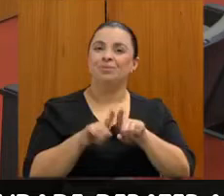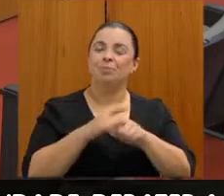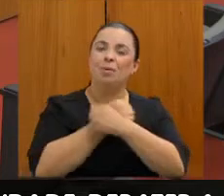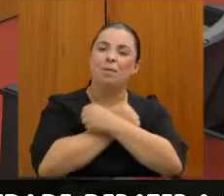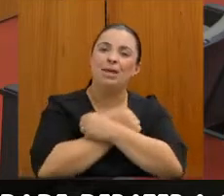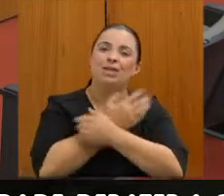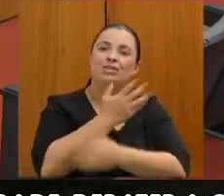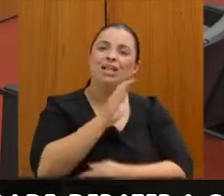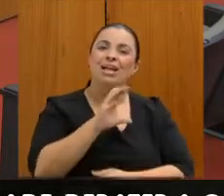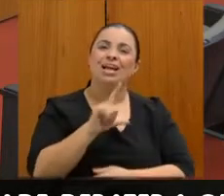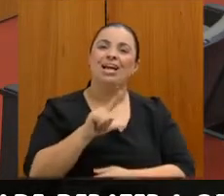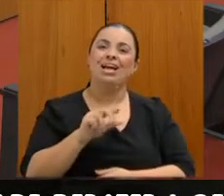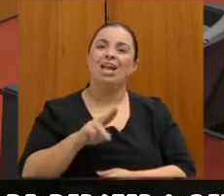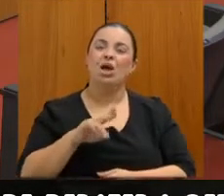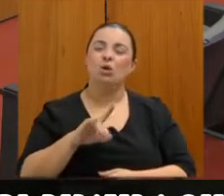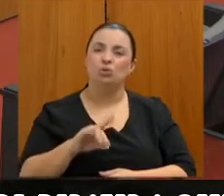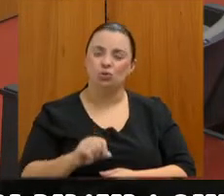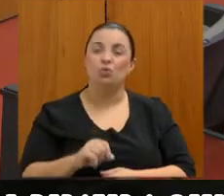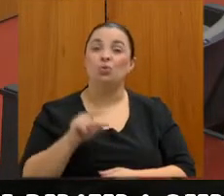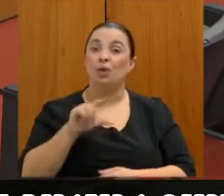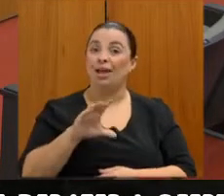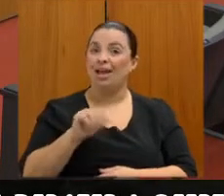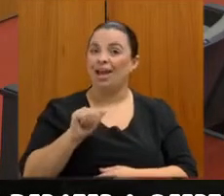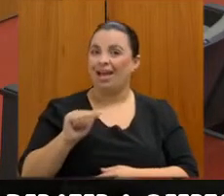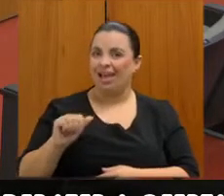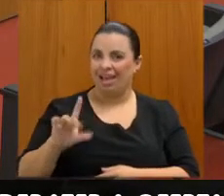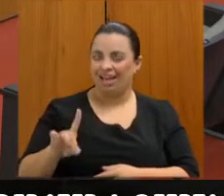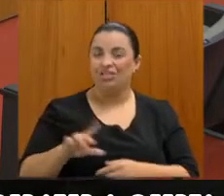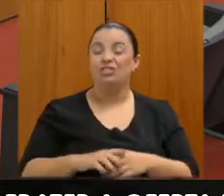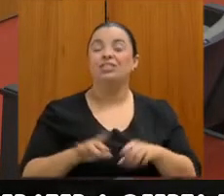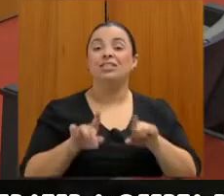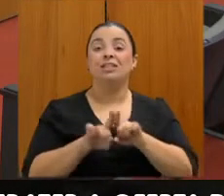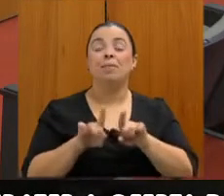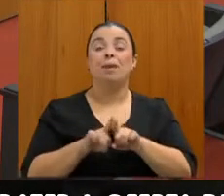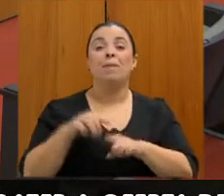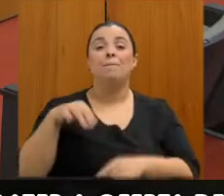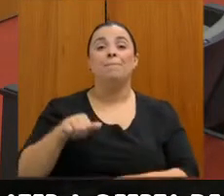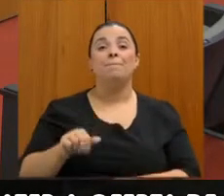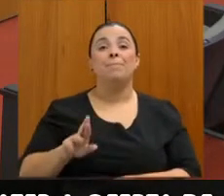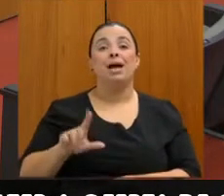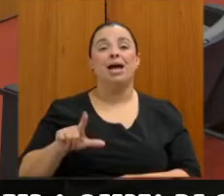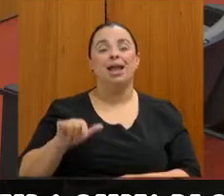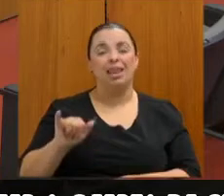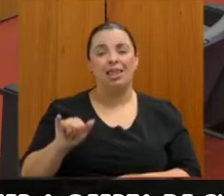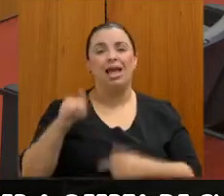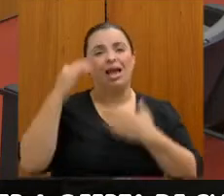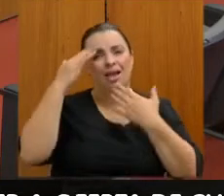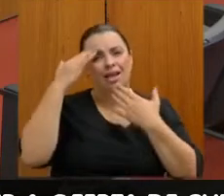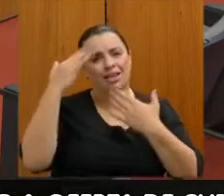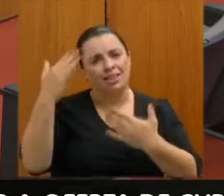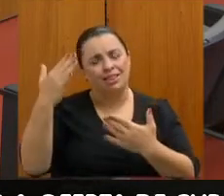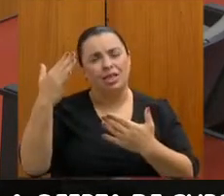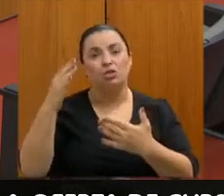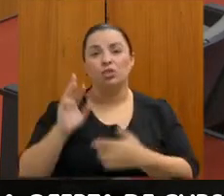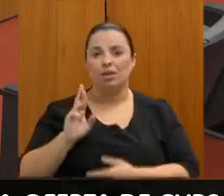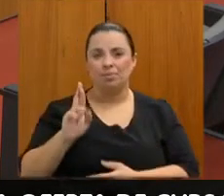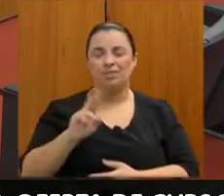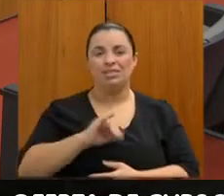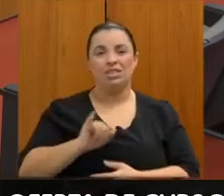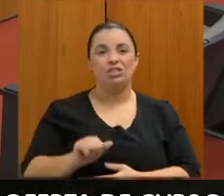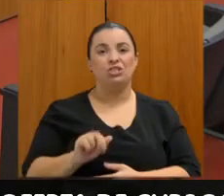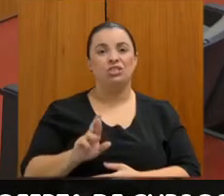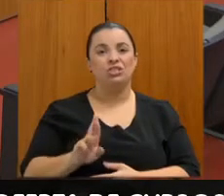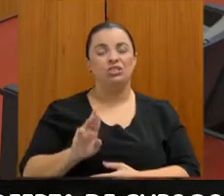Cláudio, do nosso CAAD. Quero agradecer aqui a Marli, que está representando hoje o nosso presidente Jarbas da